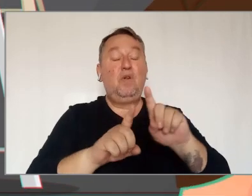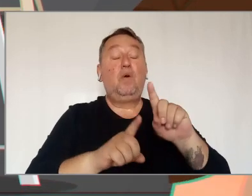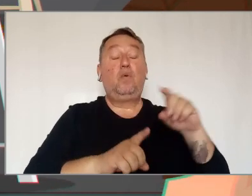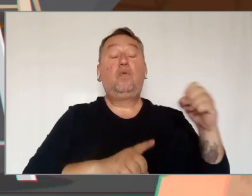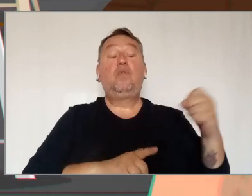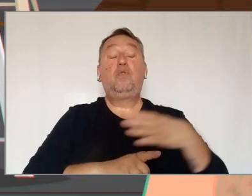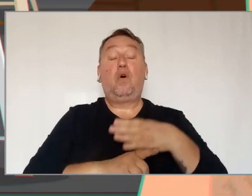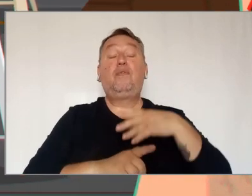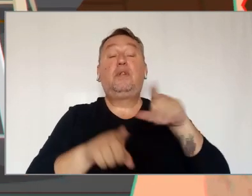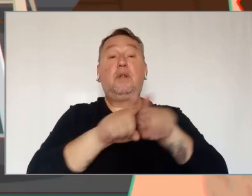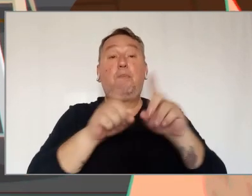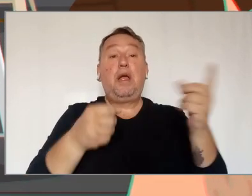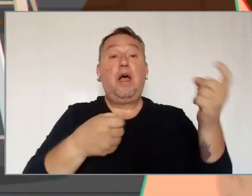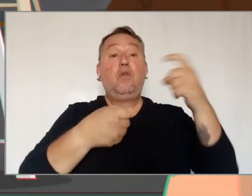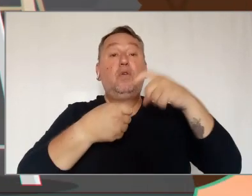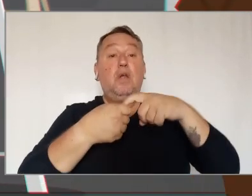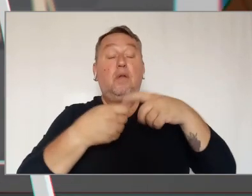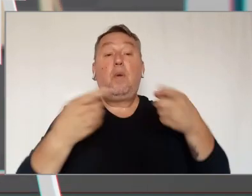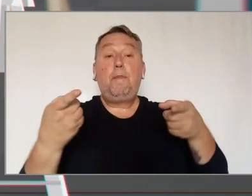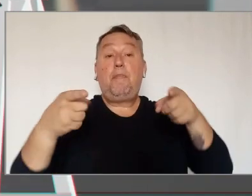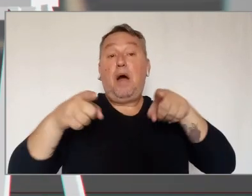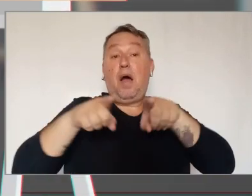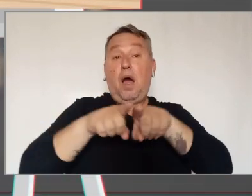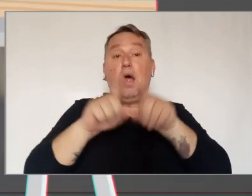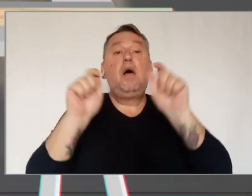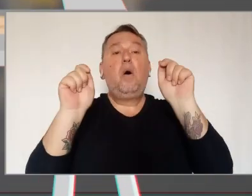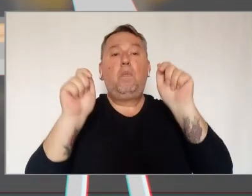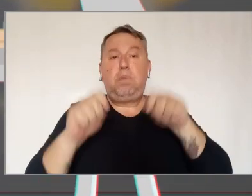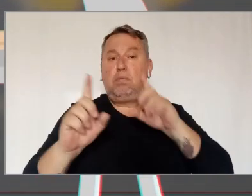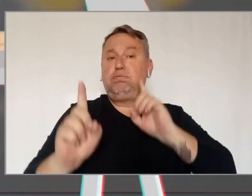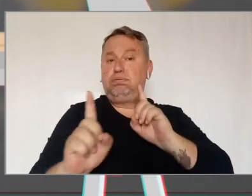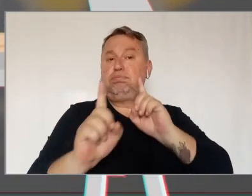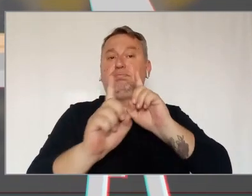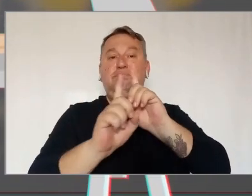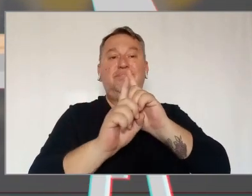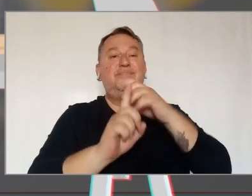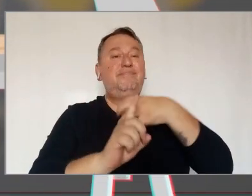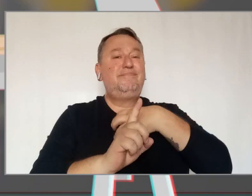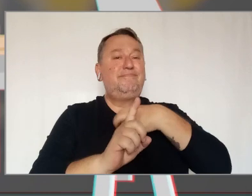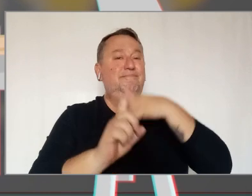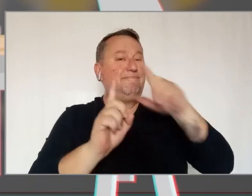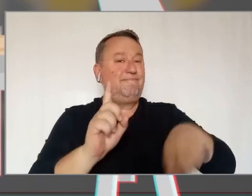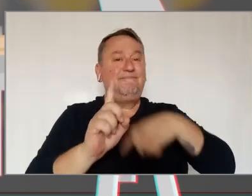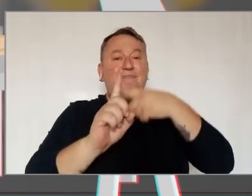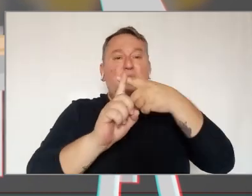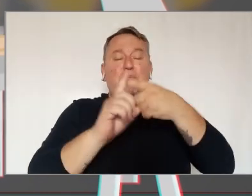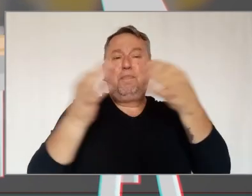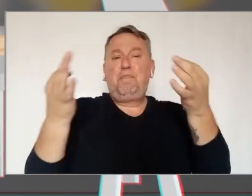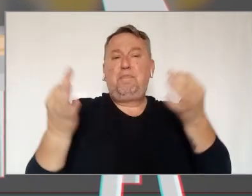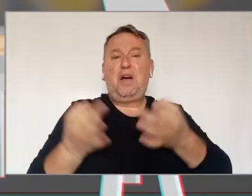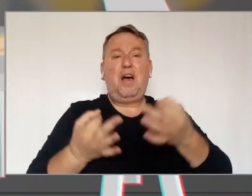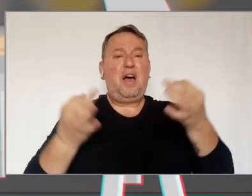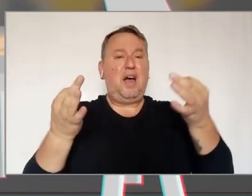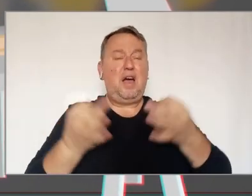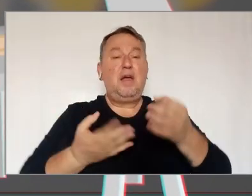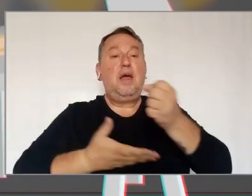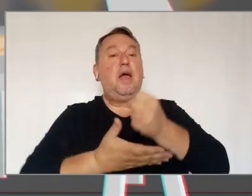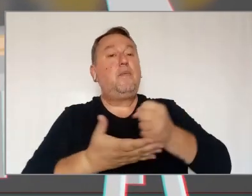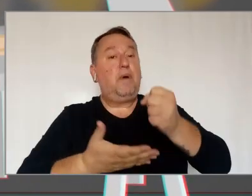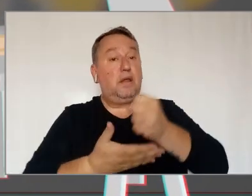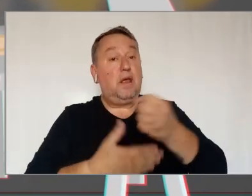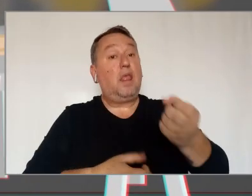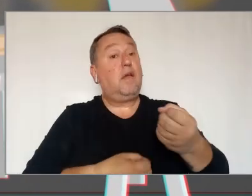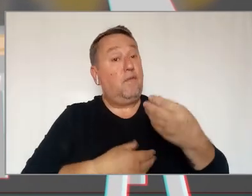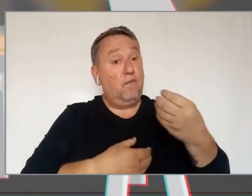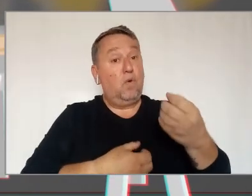associados e os nossos parceiros possam atender esse público de forma cada vez mais assertiva e baseada em